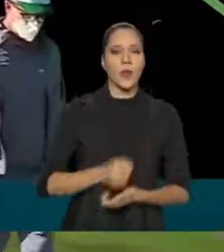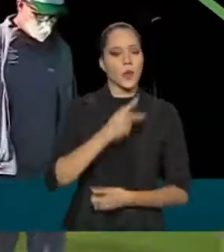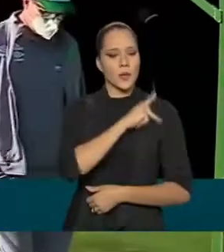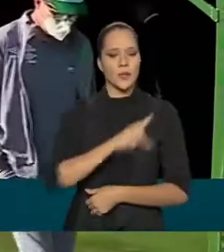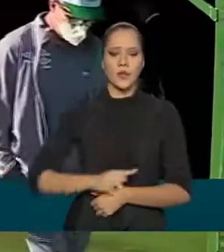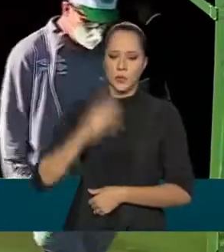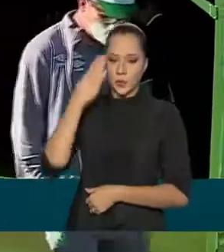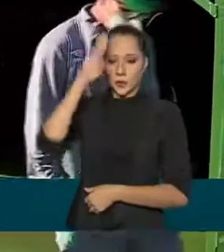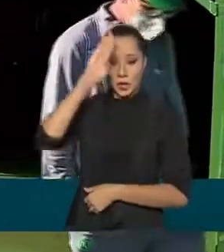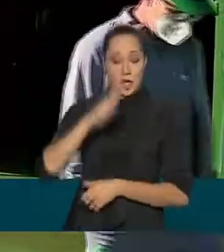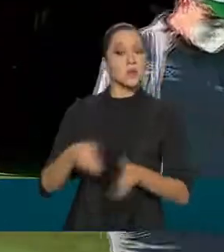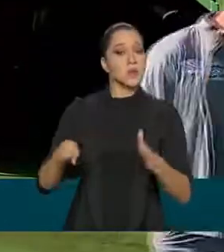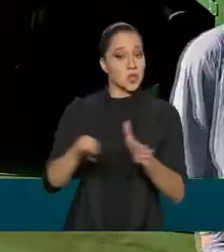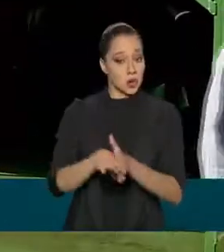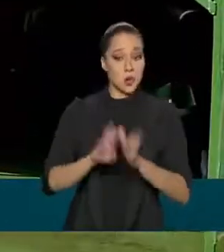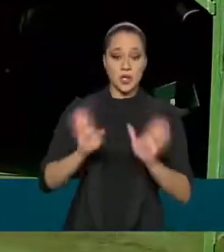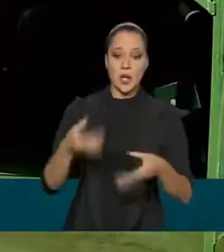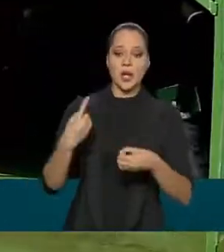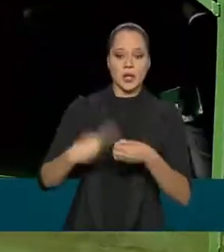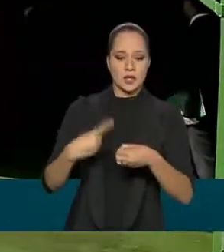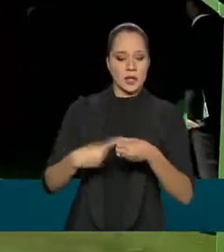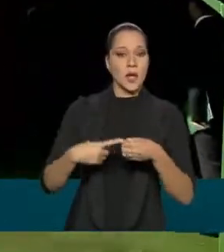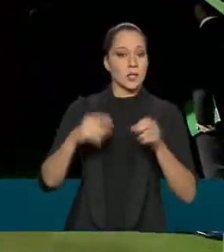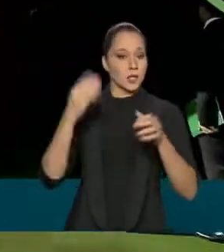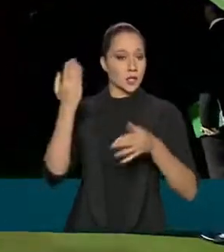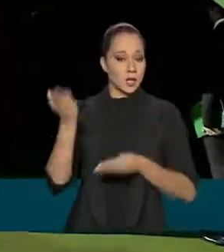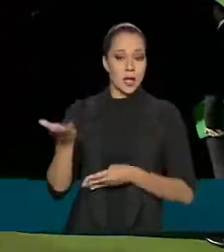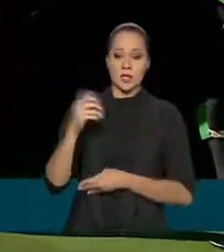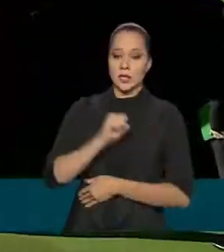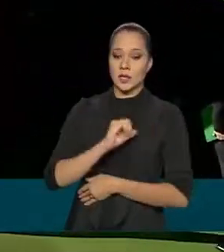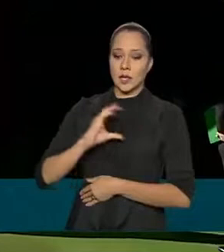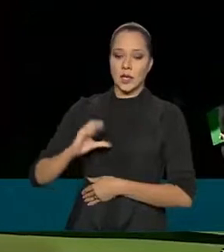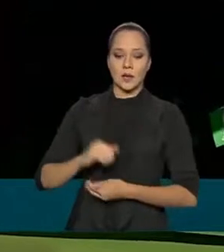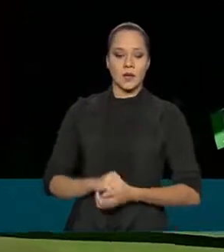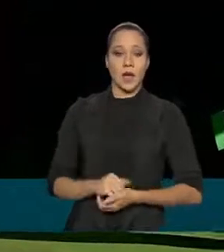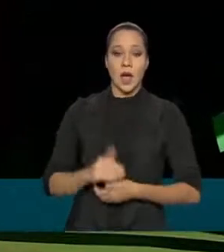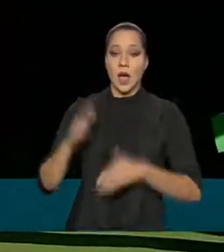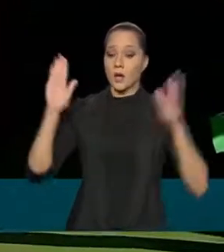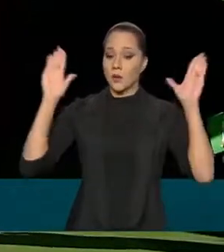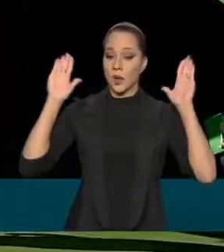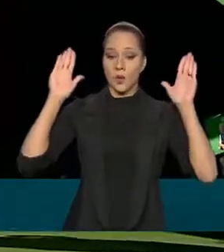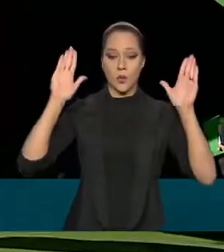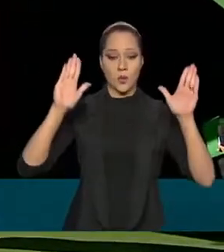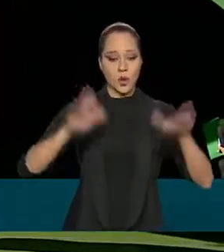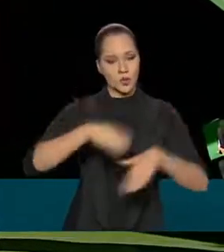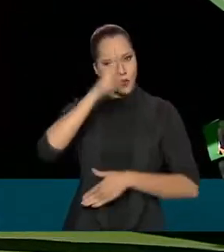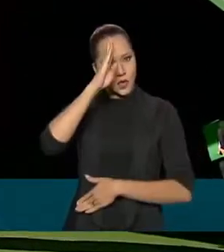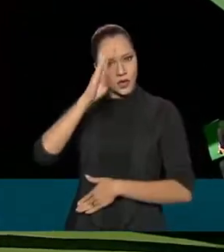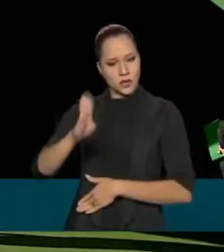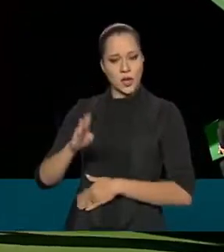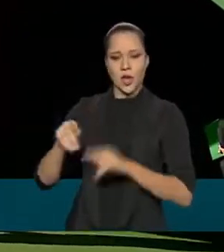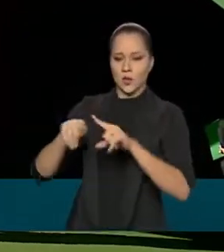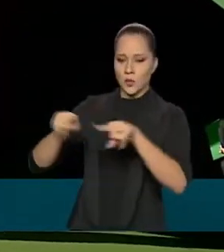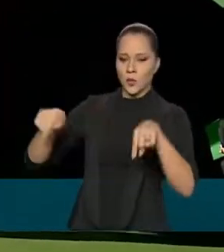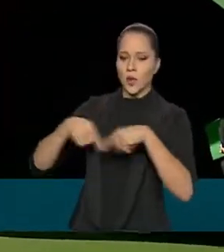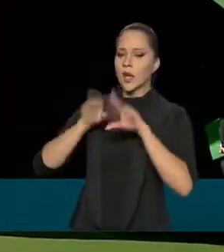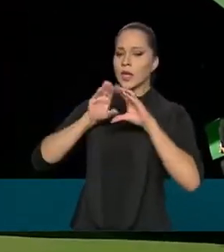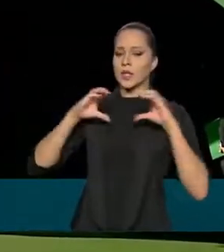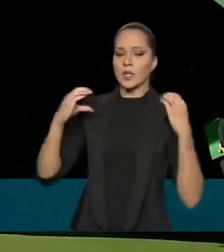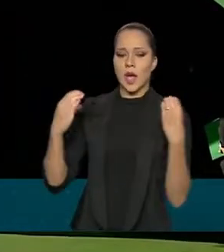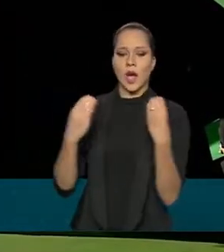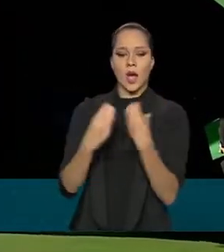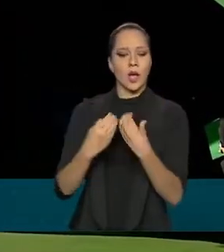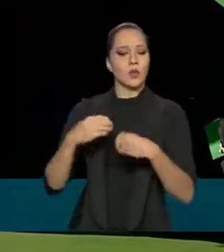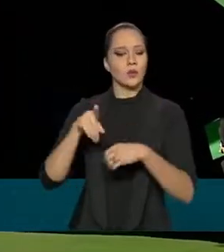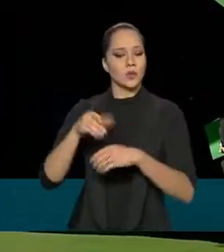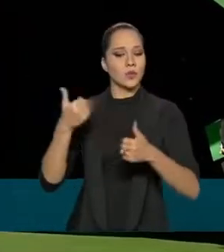acabou de chegar à cidade catarinense e do aeroporto ele se dirigiu diretamente para o estádio de futebol,